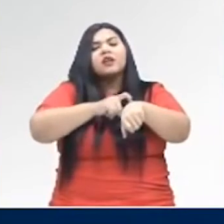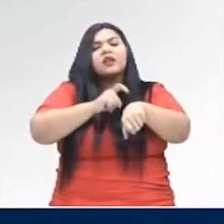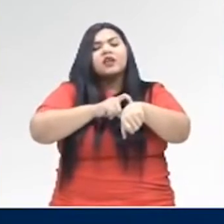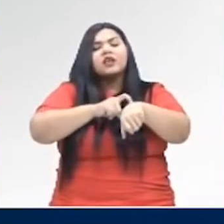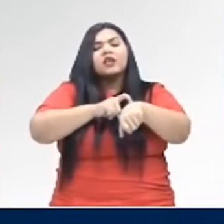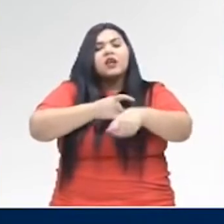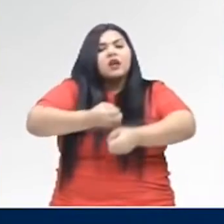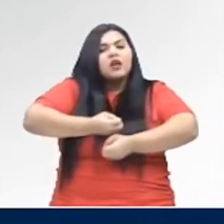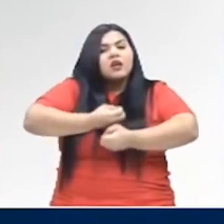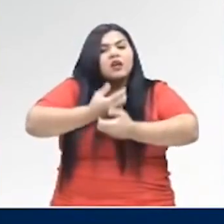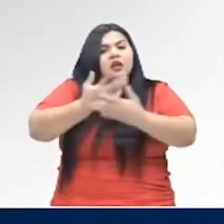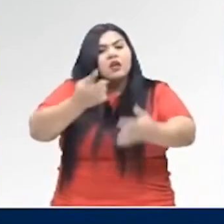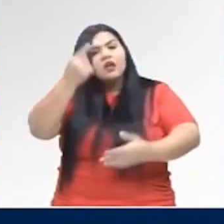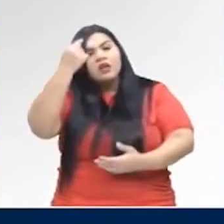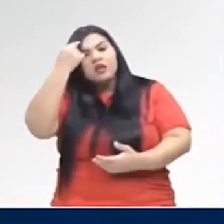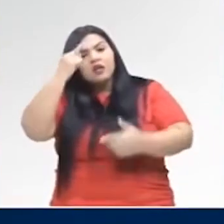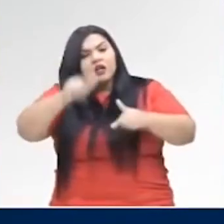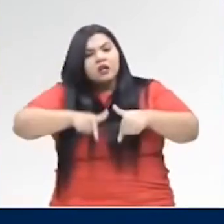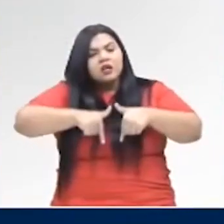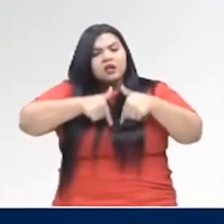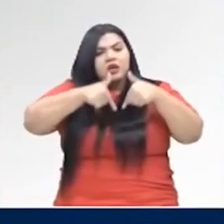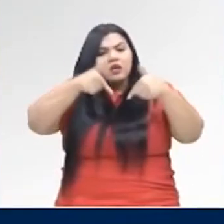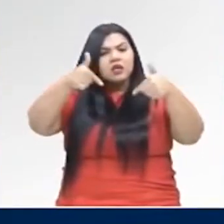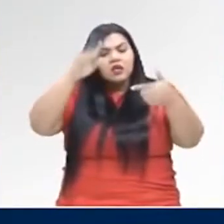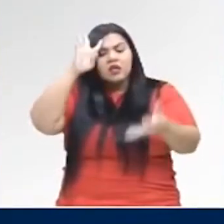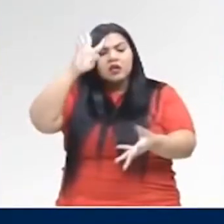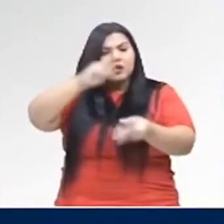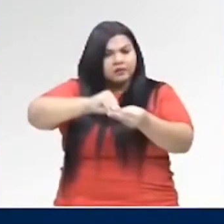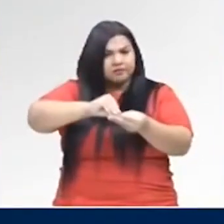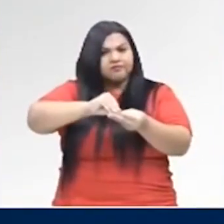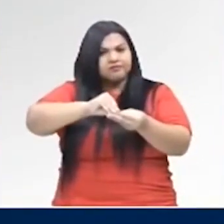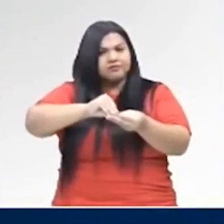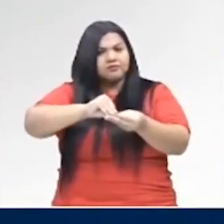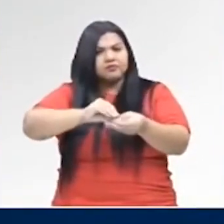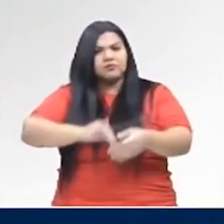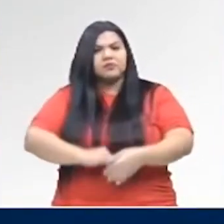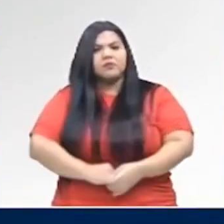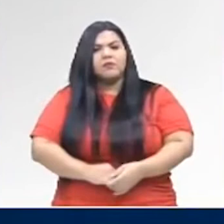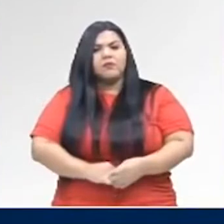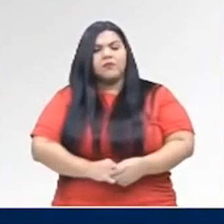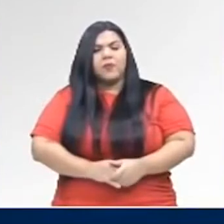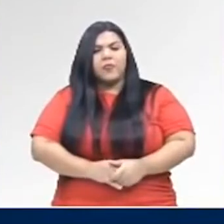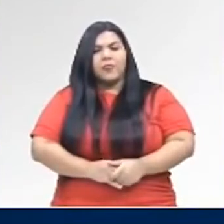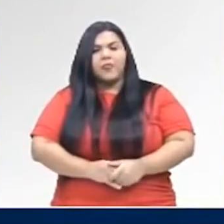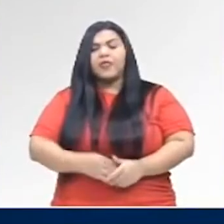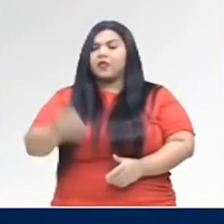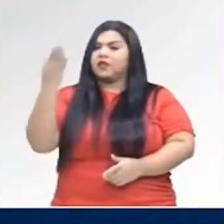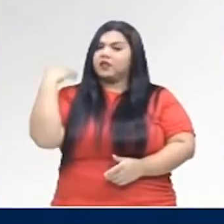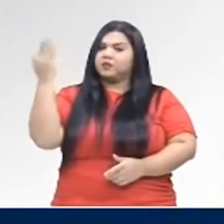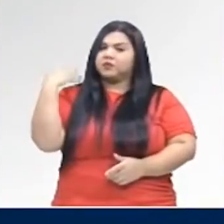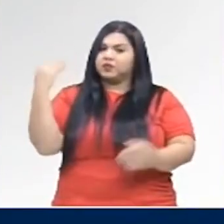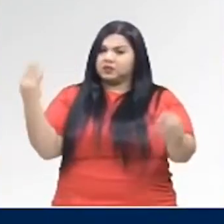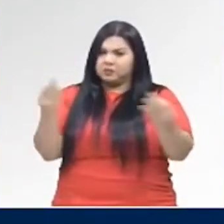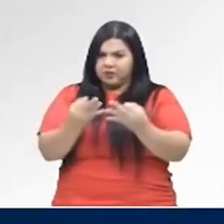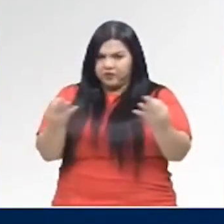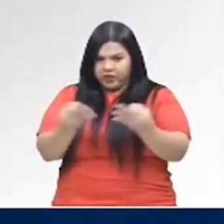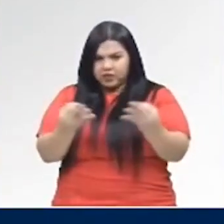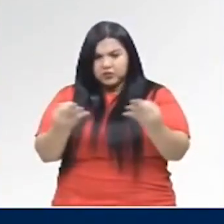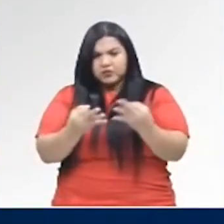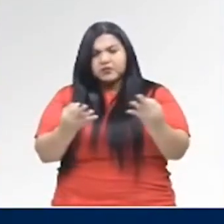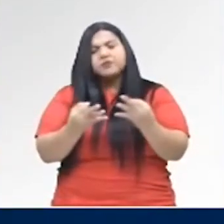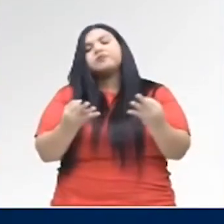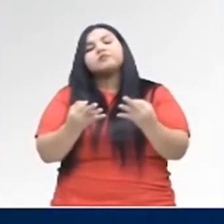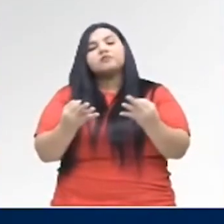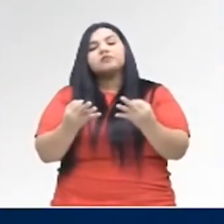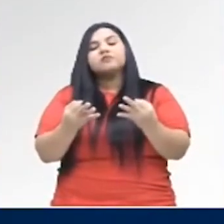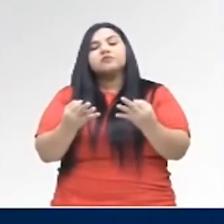transmitir uma ideia de ação completamente concluída. Concluída. O passado perfeito, o pretérito perfeito,